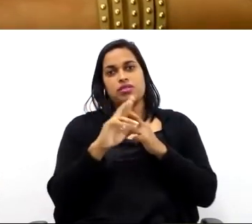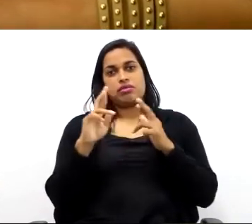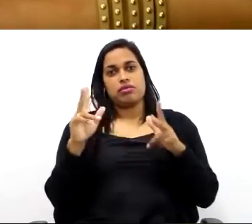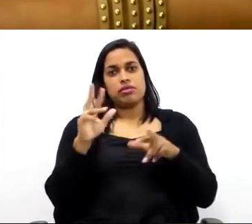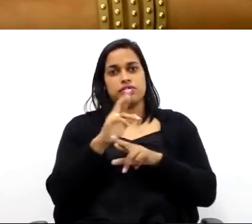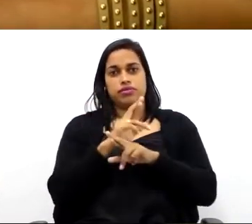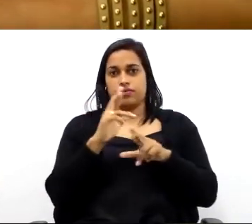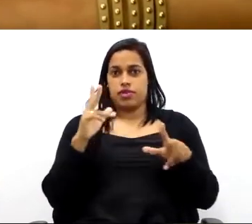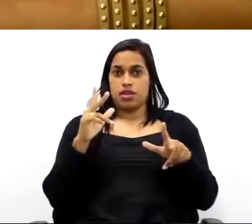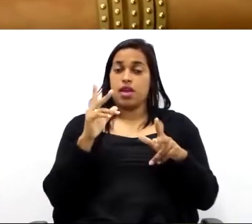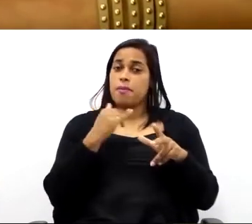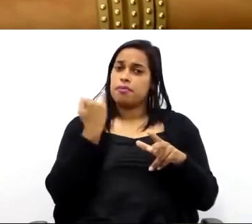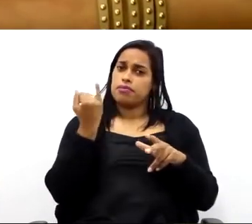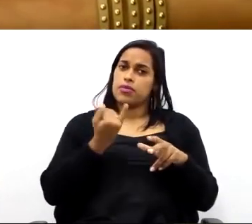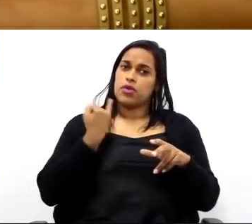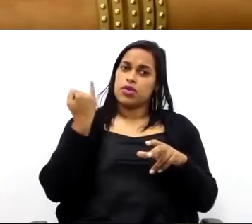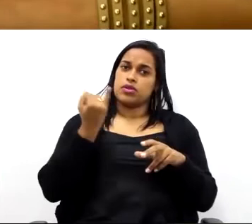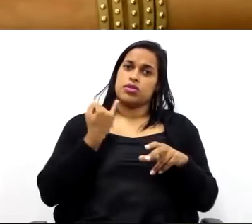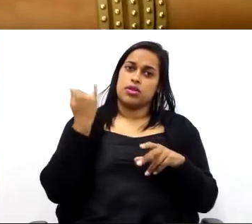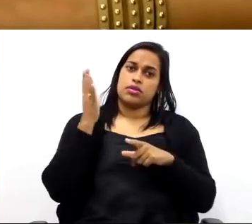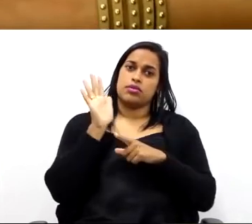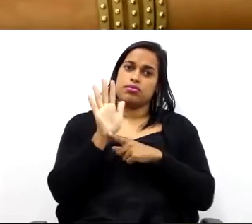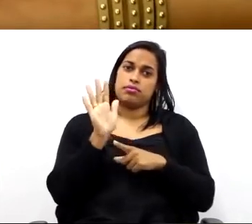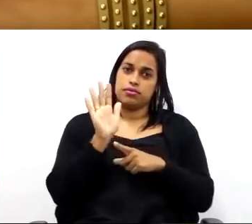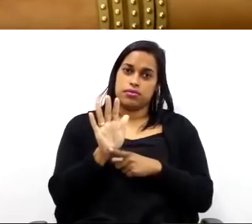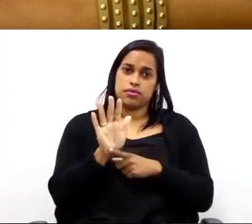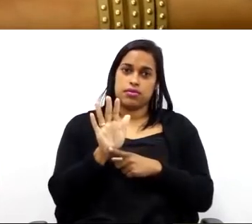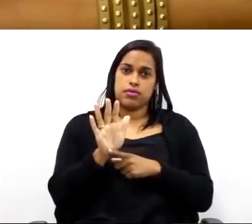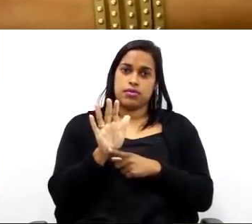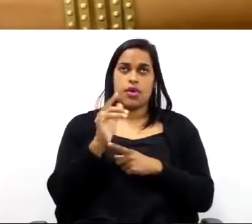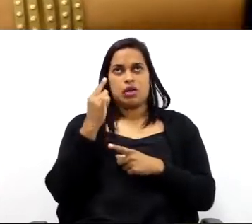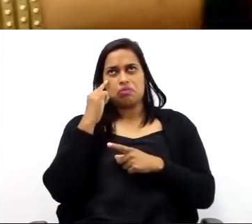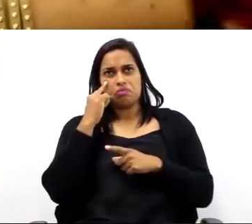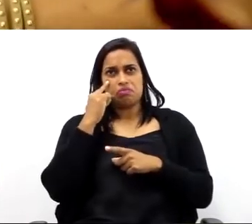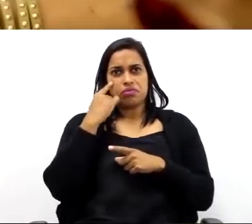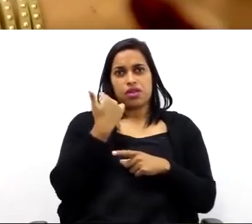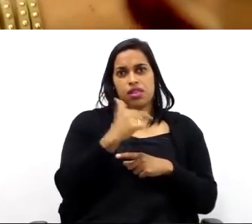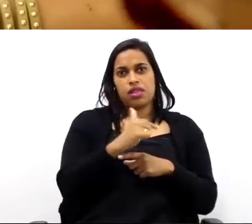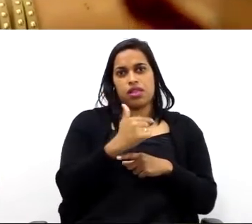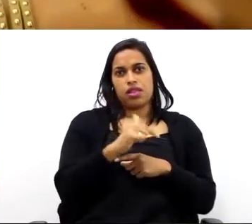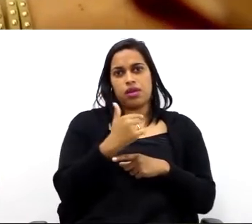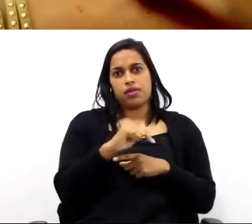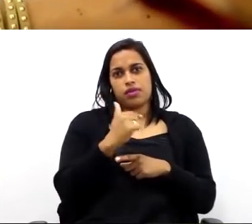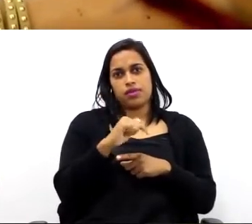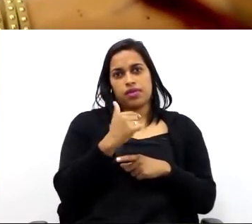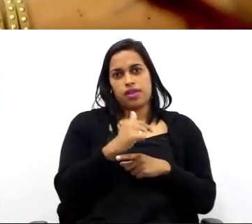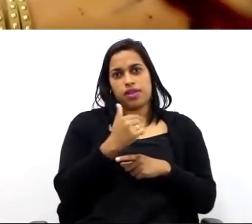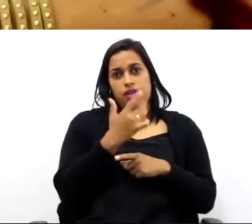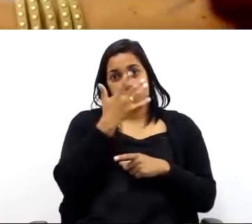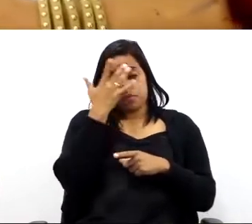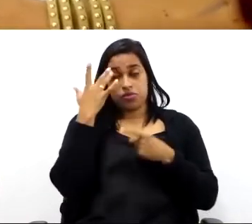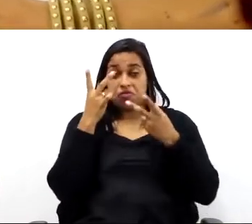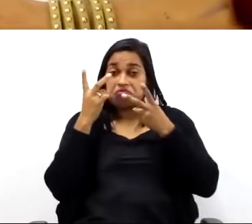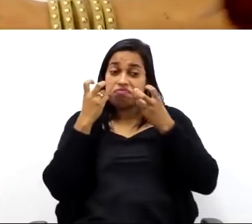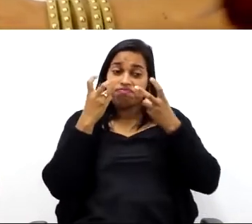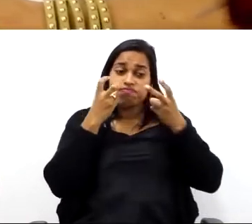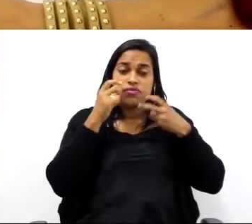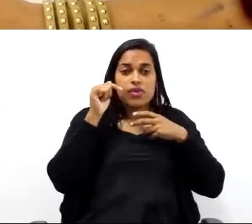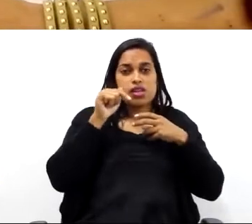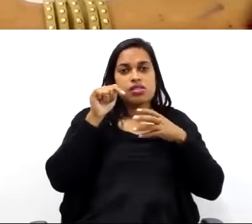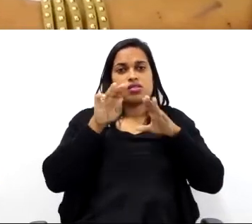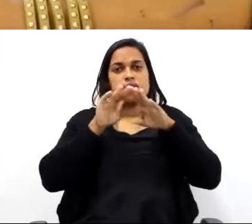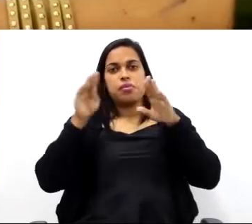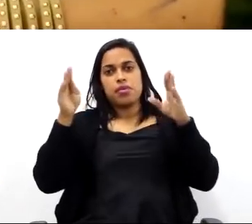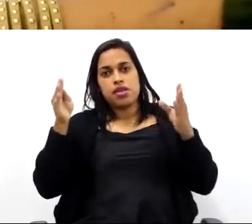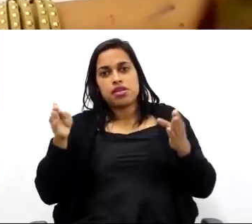Mas é importante representar, para que não fique dúvidas, em quem vai observar